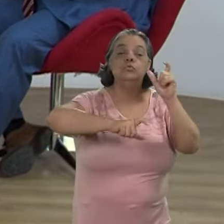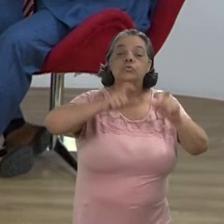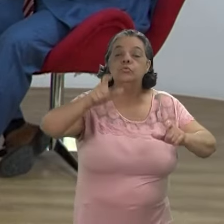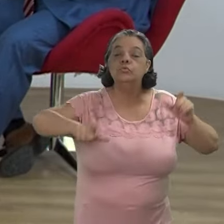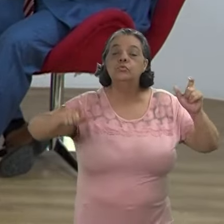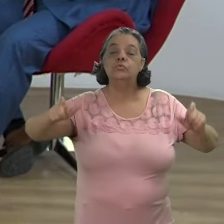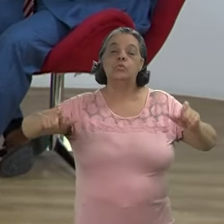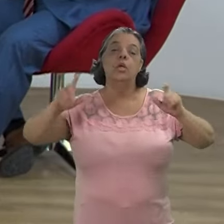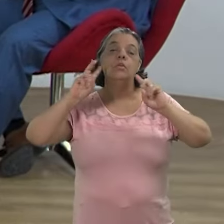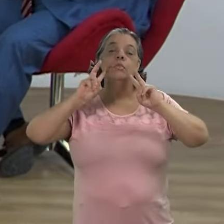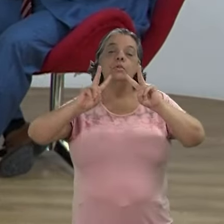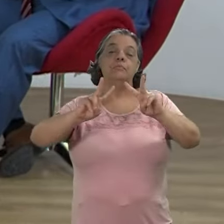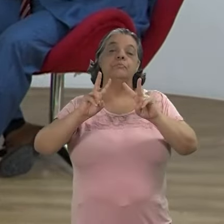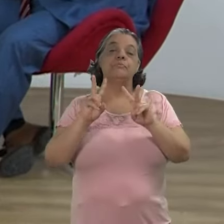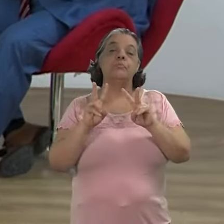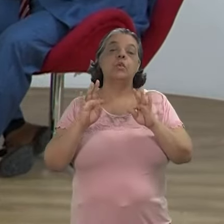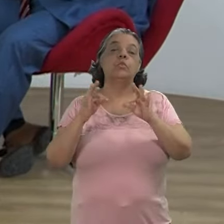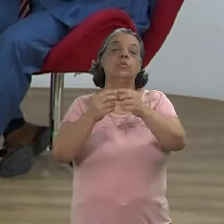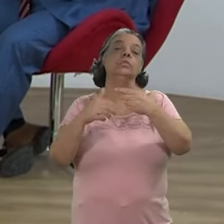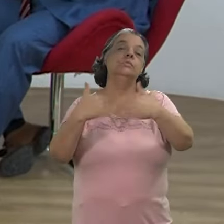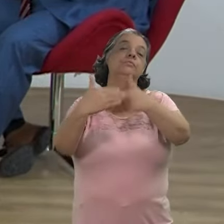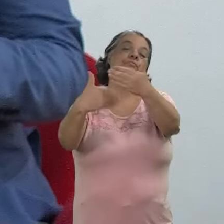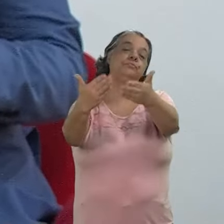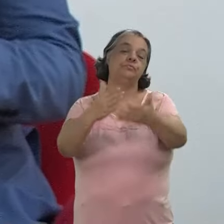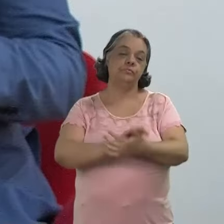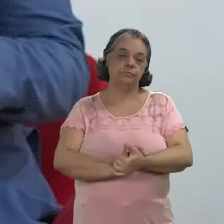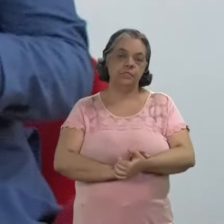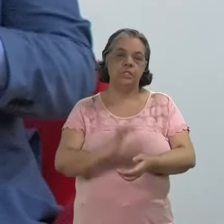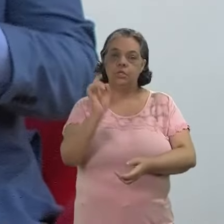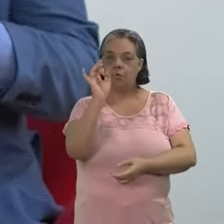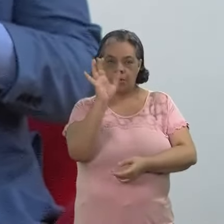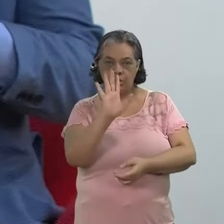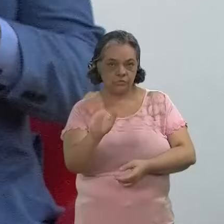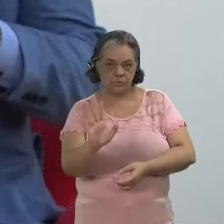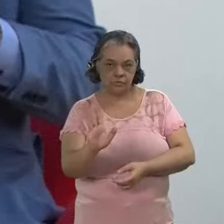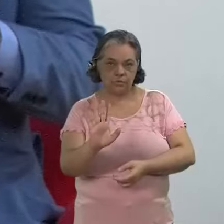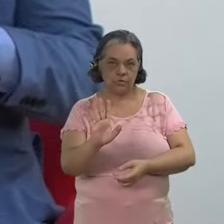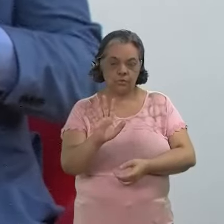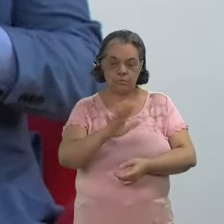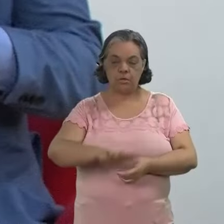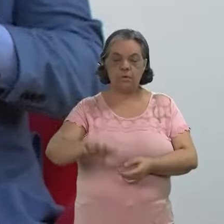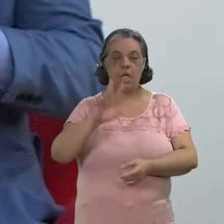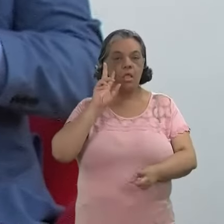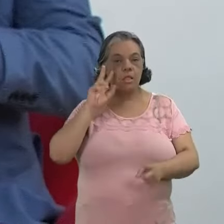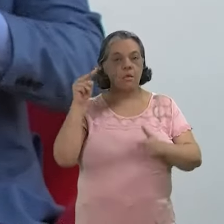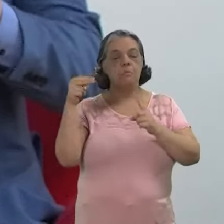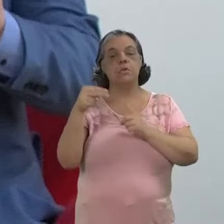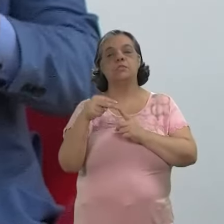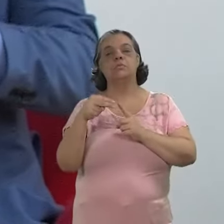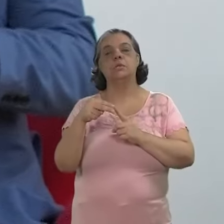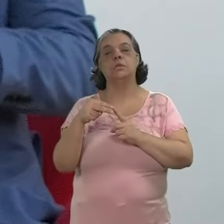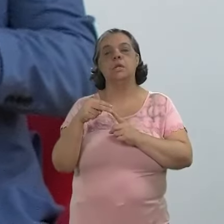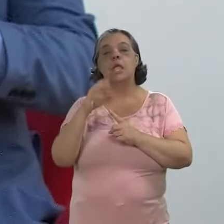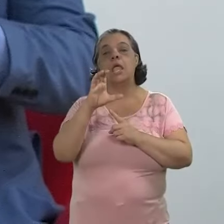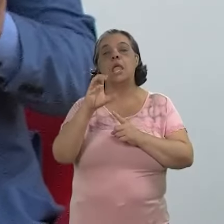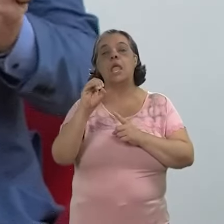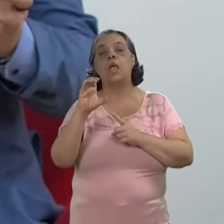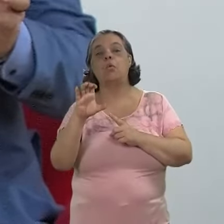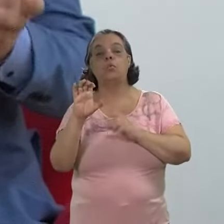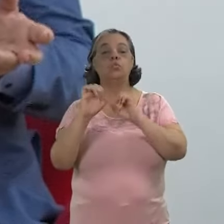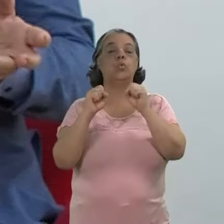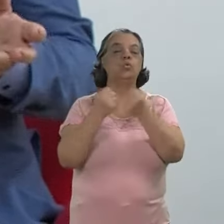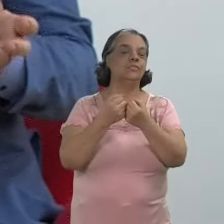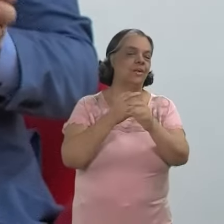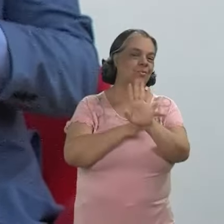vivem em uma paisagem que está em desenvolvimento não é só a paisagem numa perspectiva eco